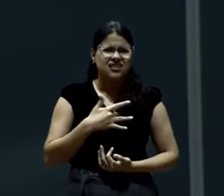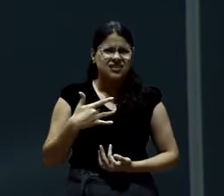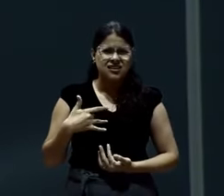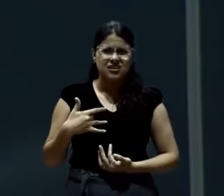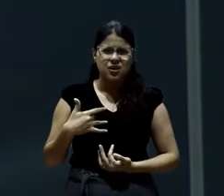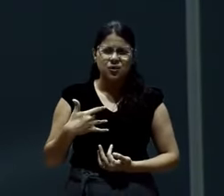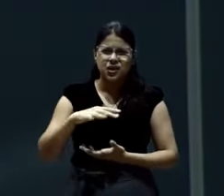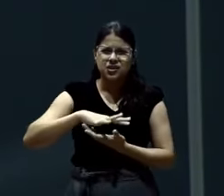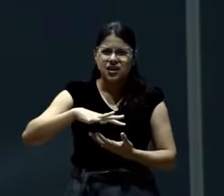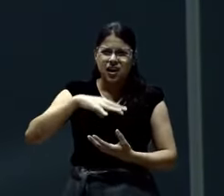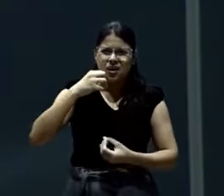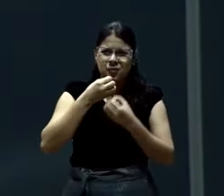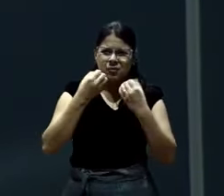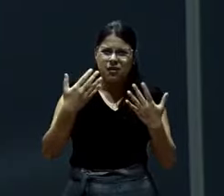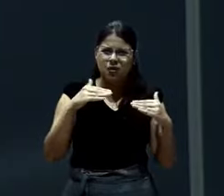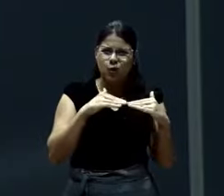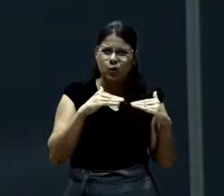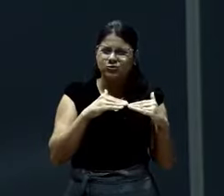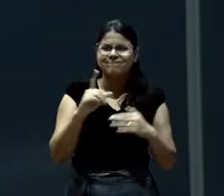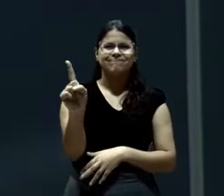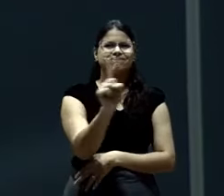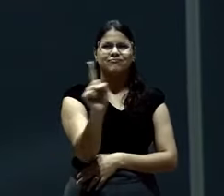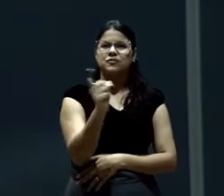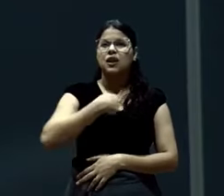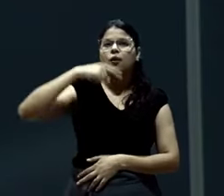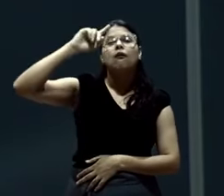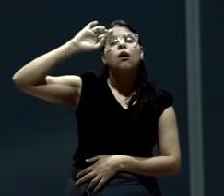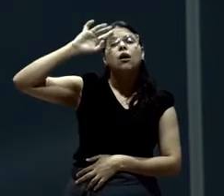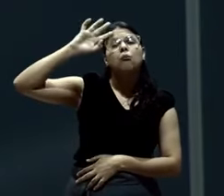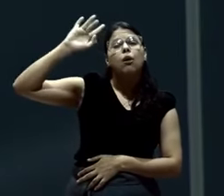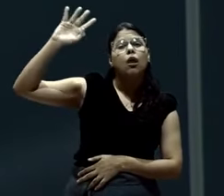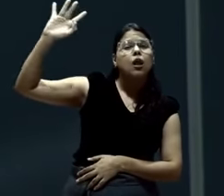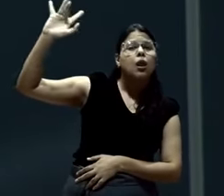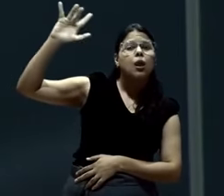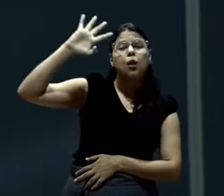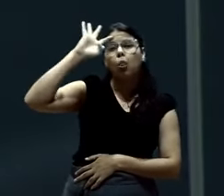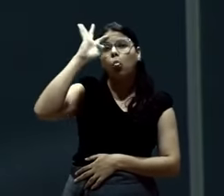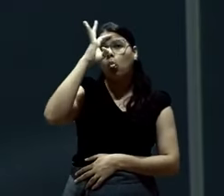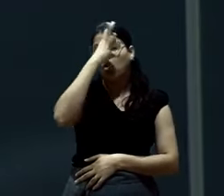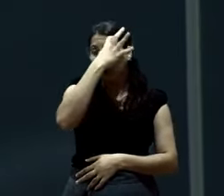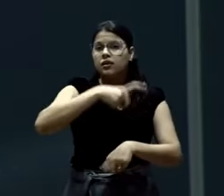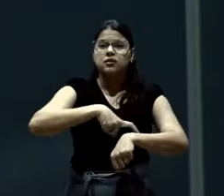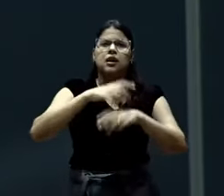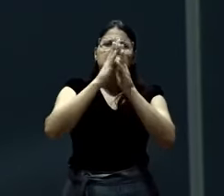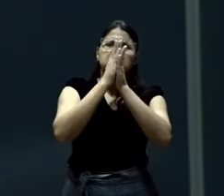ambiente de culto. E eu disperso. Por isso que na adoração eu não adoro.